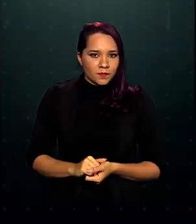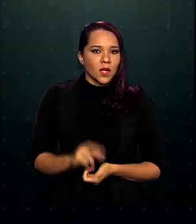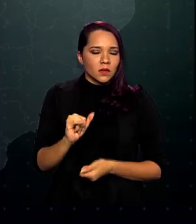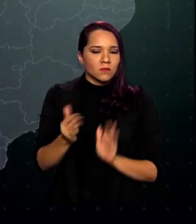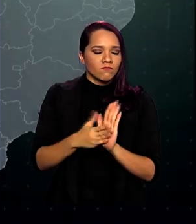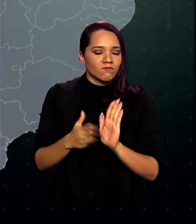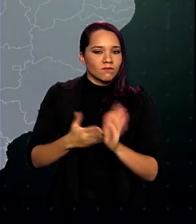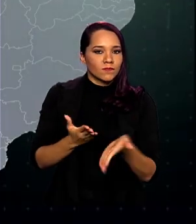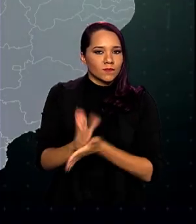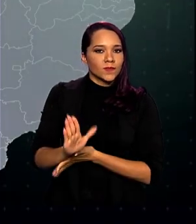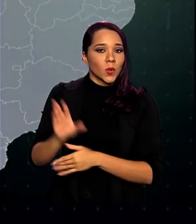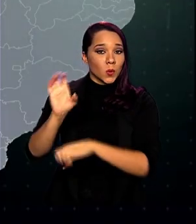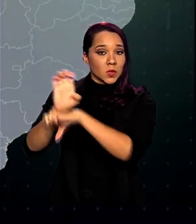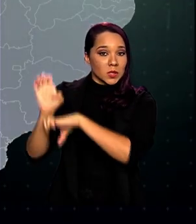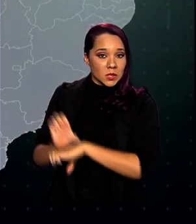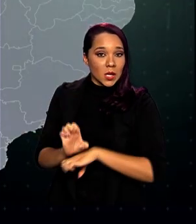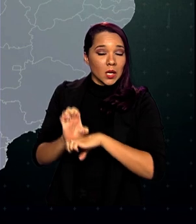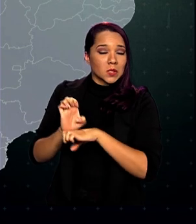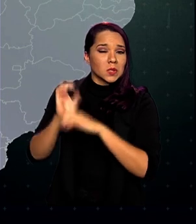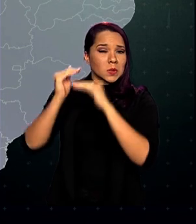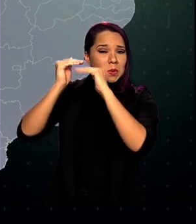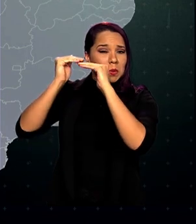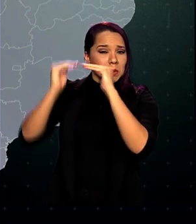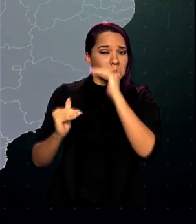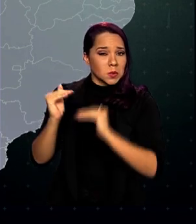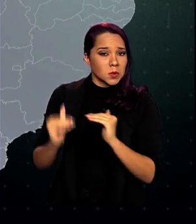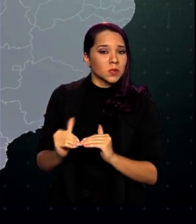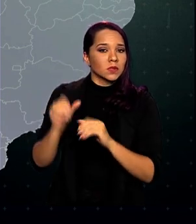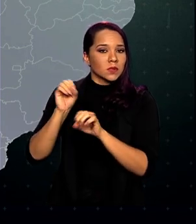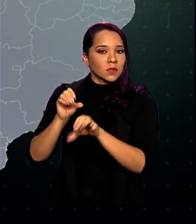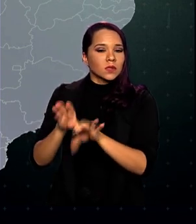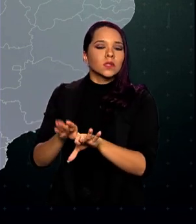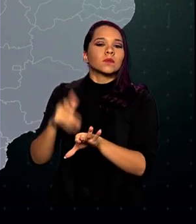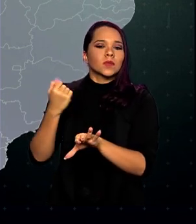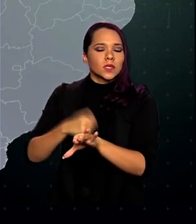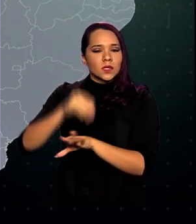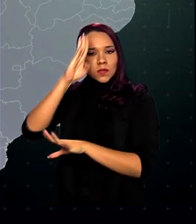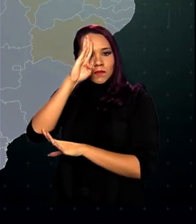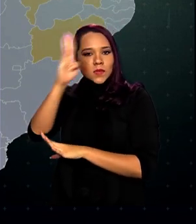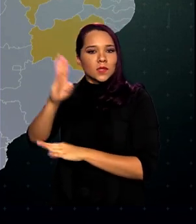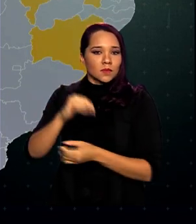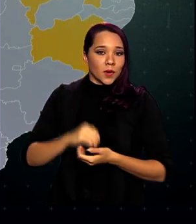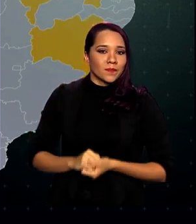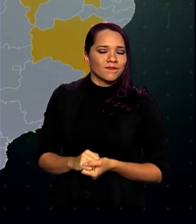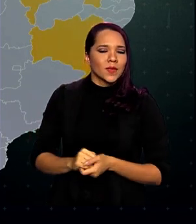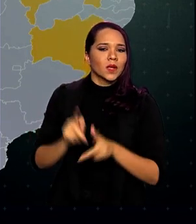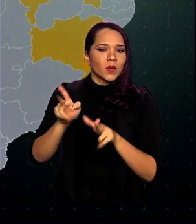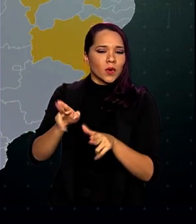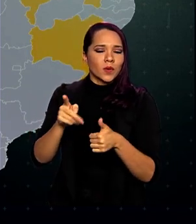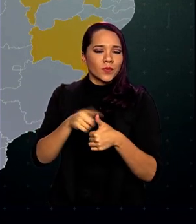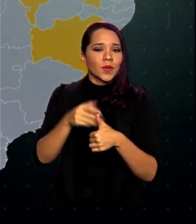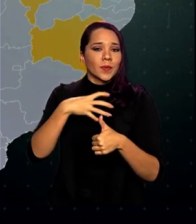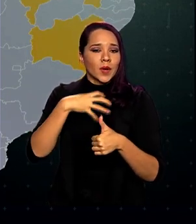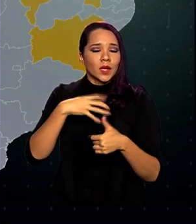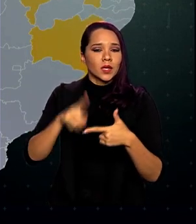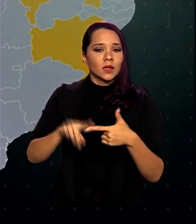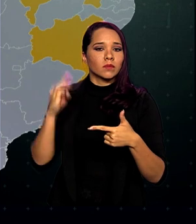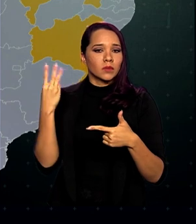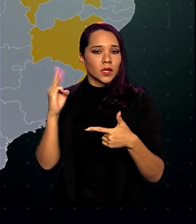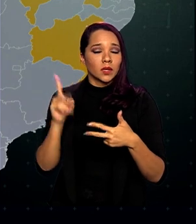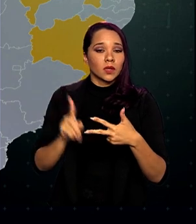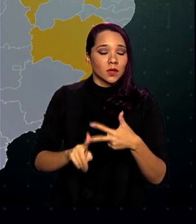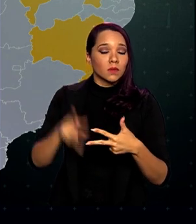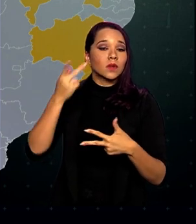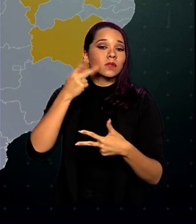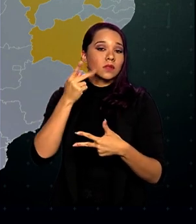aprovada, os estados com maior desigualdade na educação devem ter prioridade. É o caso da Bahia, do Maranhão e